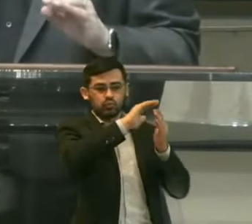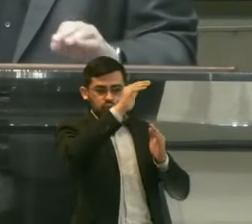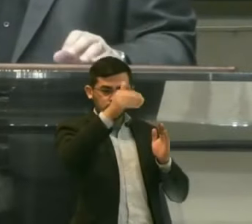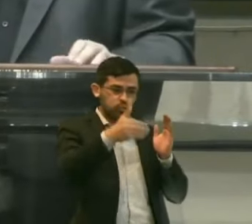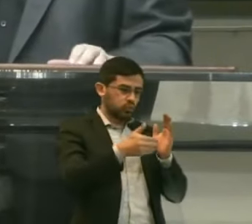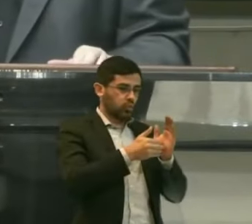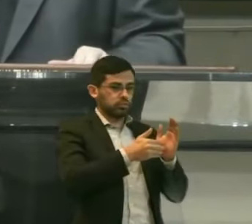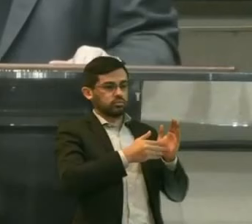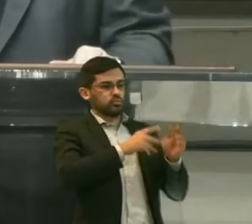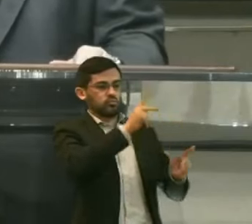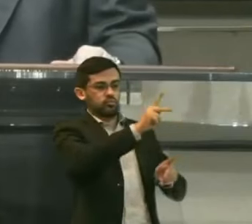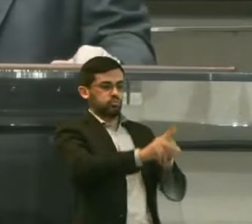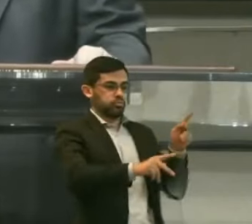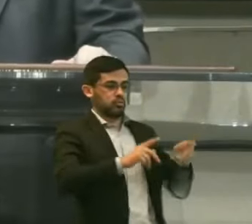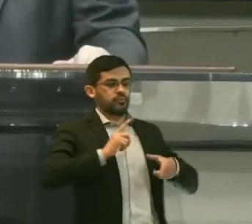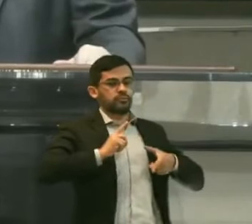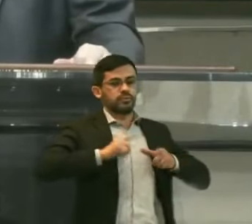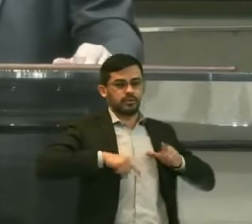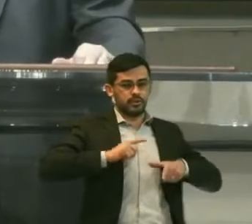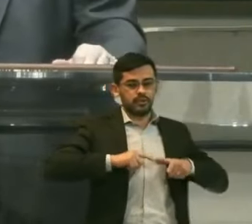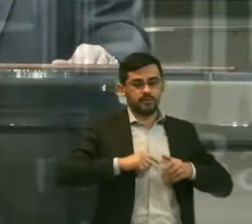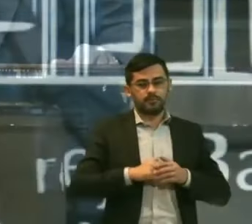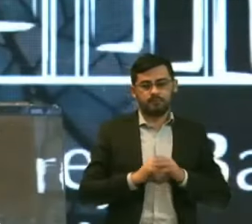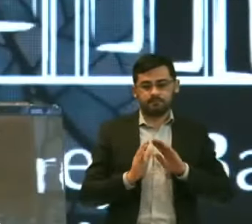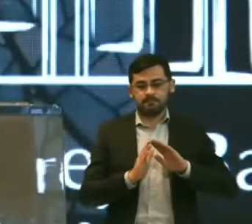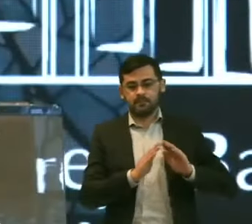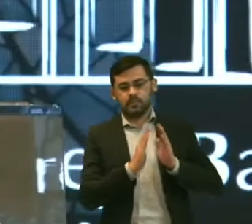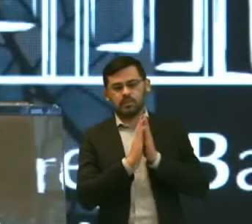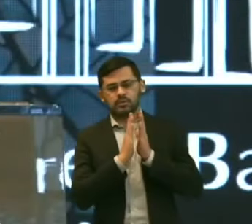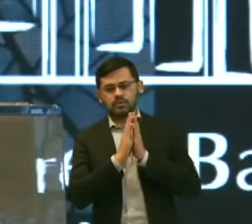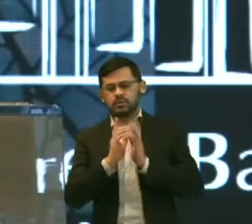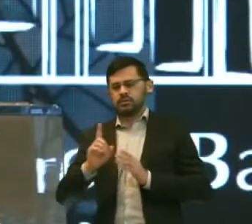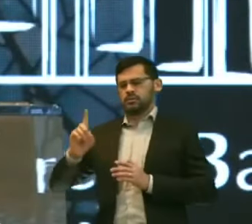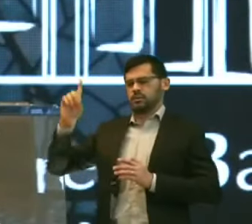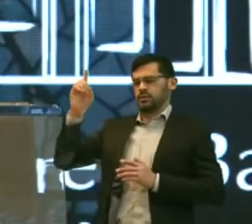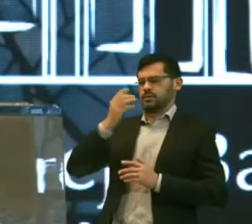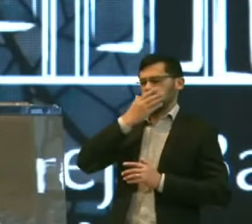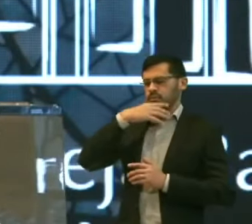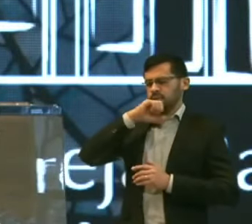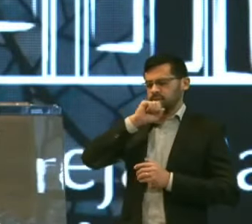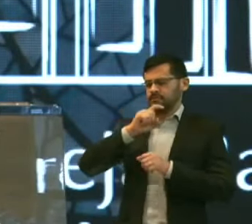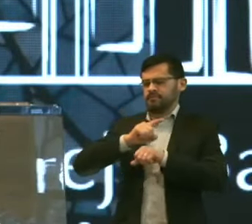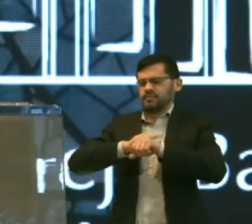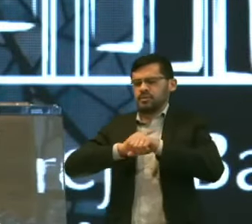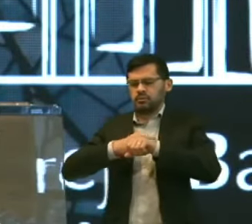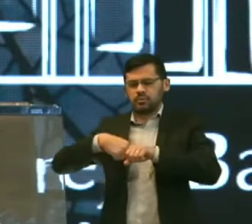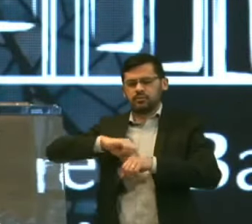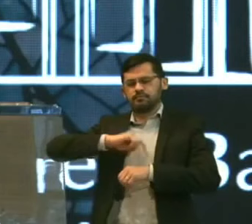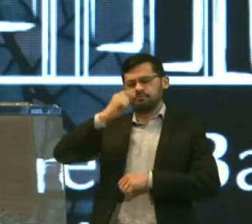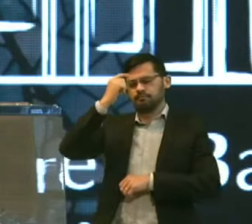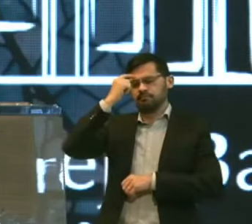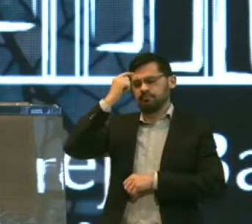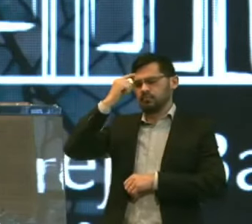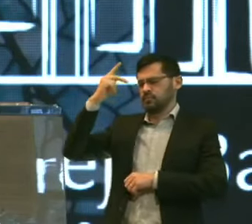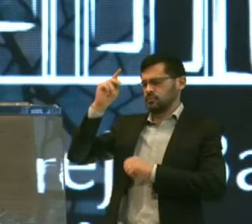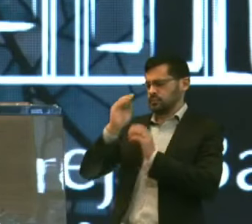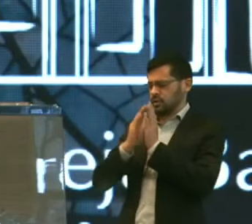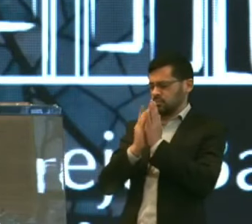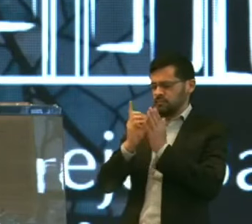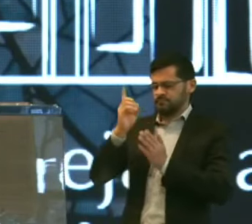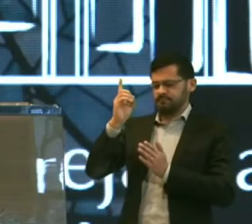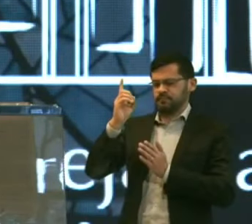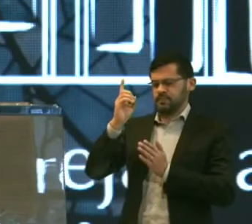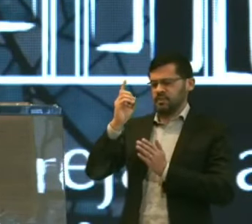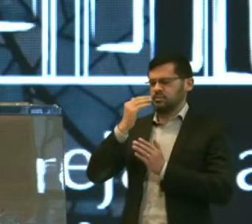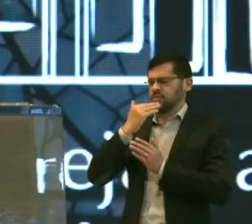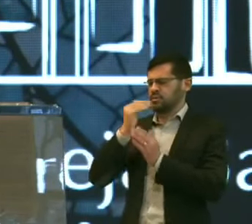povo de Israel Pai querido, nesta hora quando vamos meditar na tua palavra Eu quero pedir que